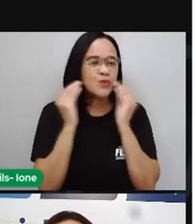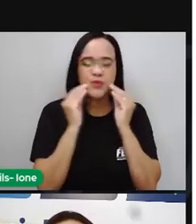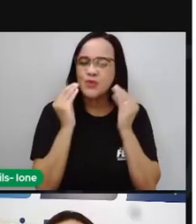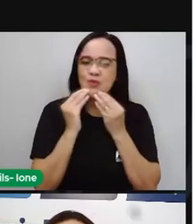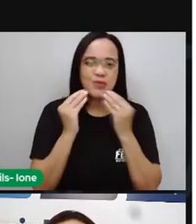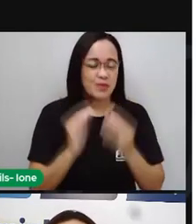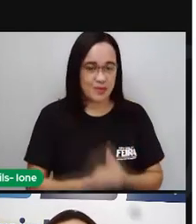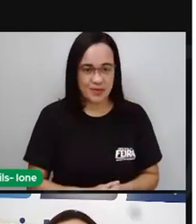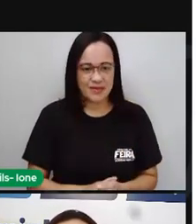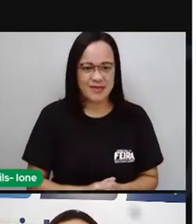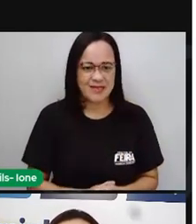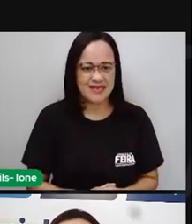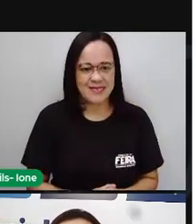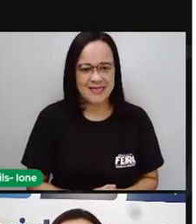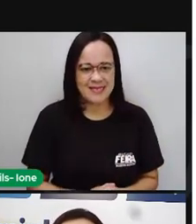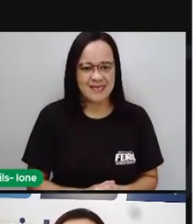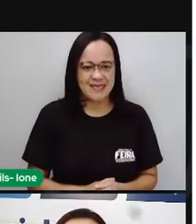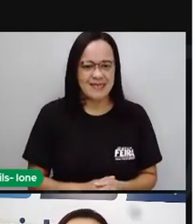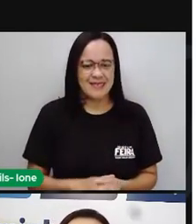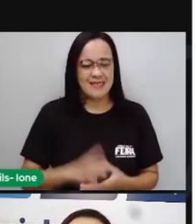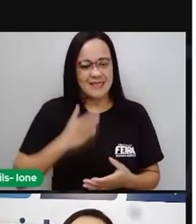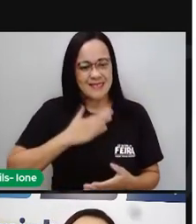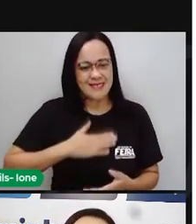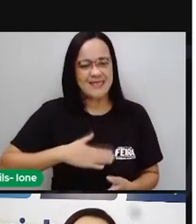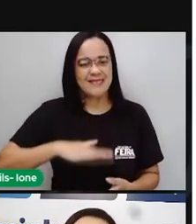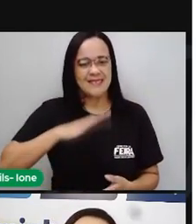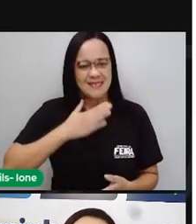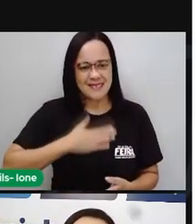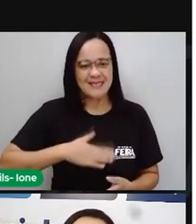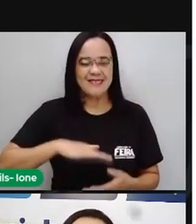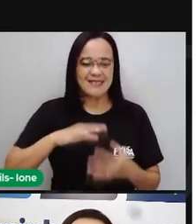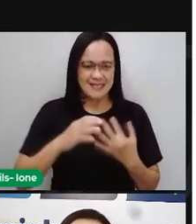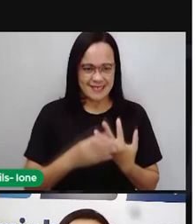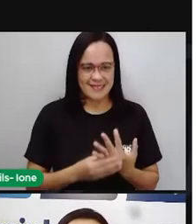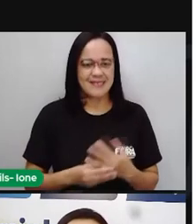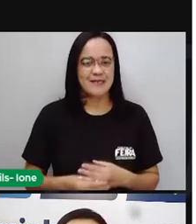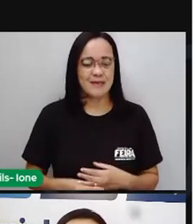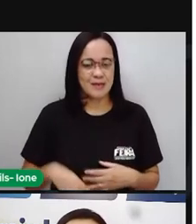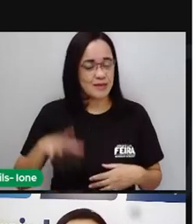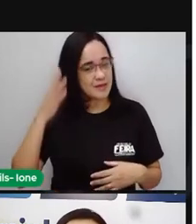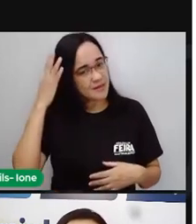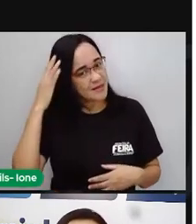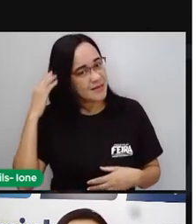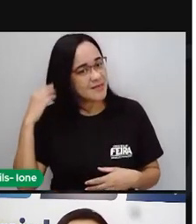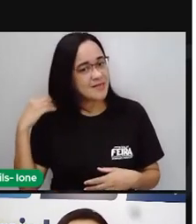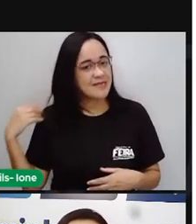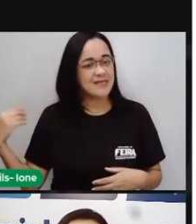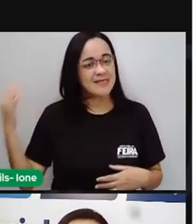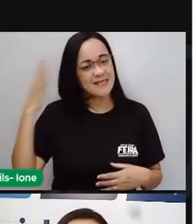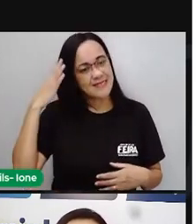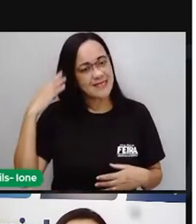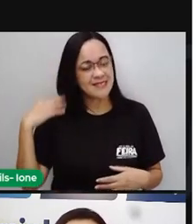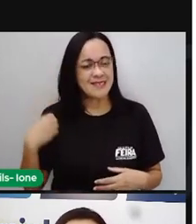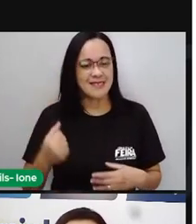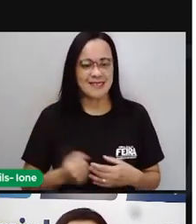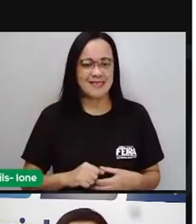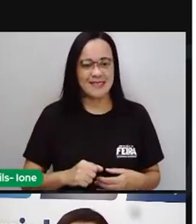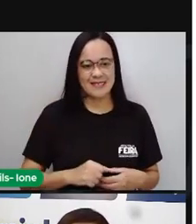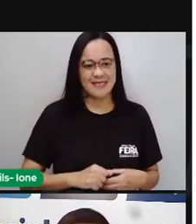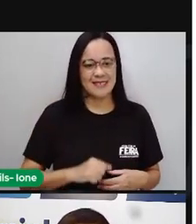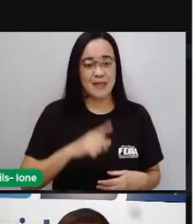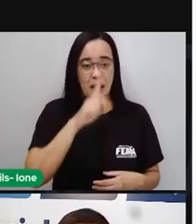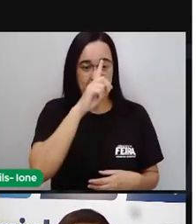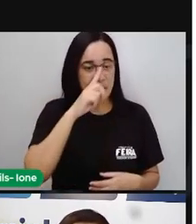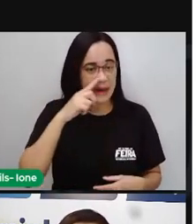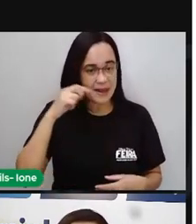dedos engilhados. Lentamente, lentamente. Por seus cabelos dourados, fica mais moço e